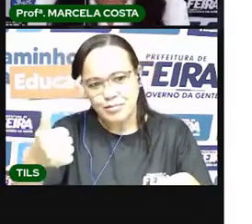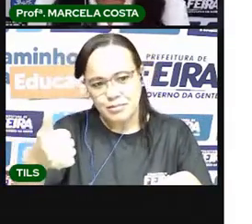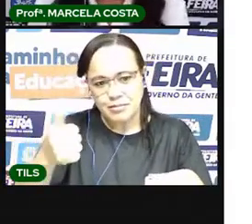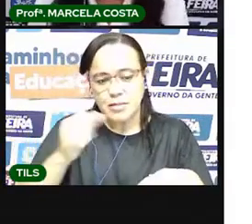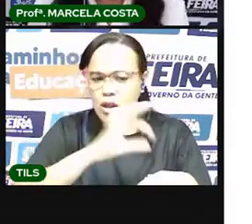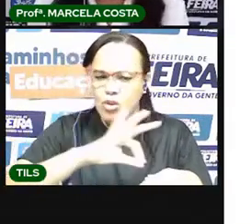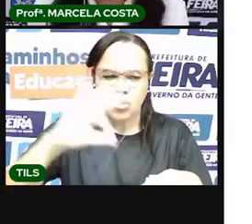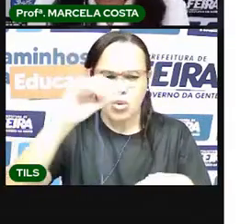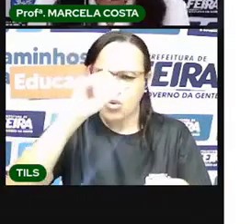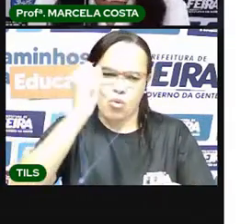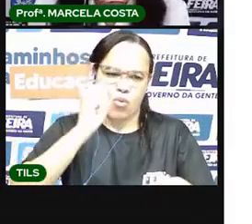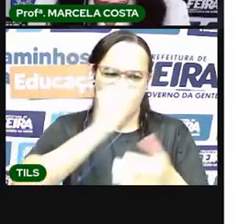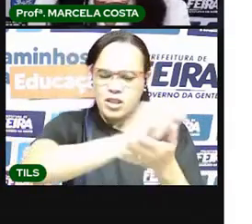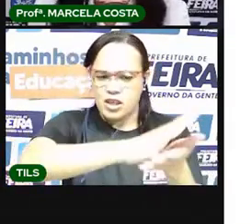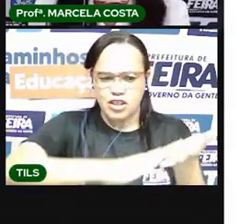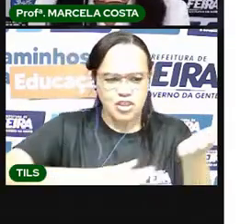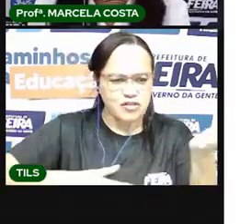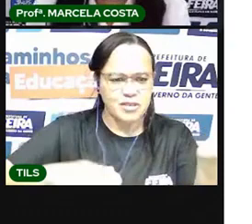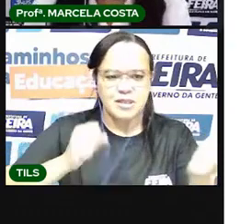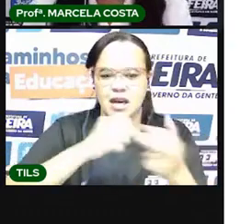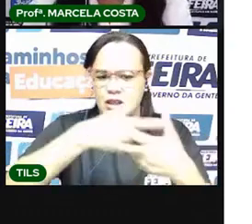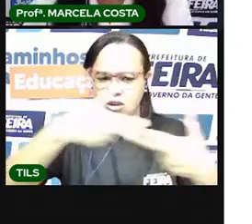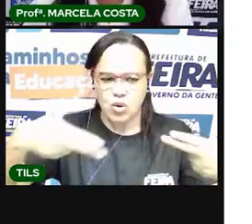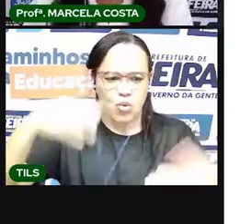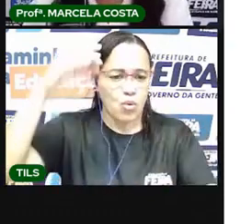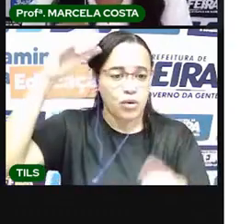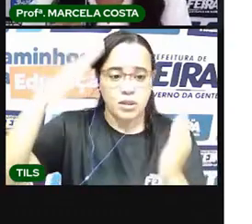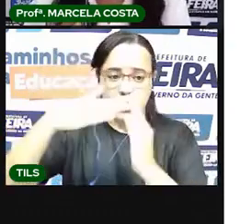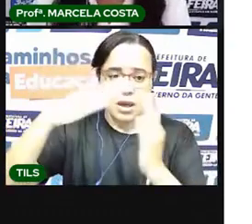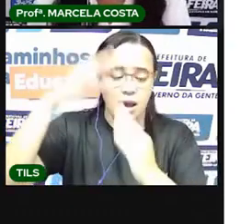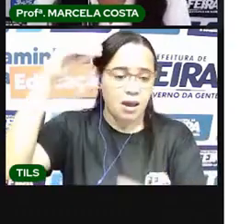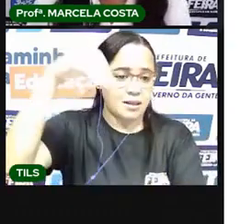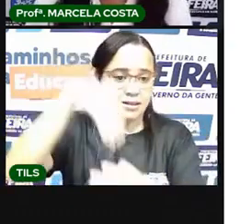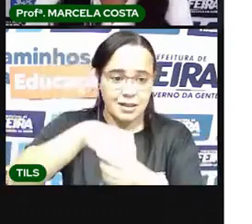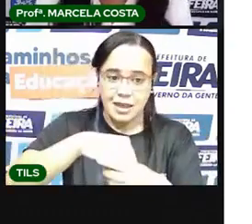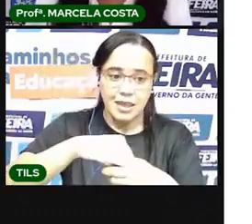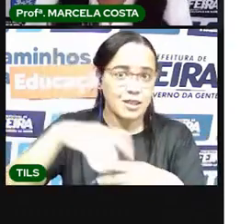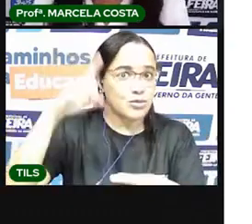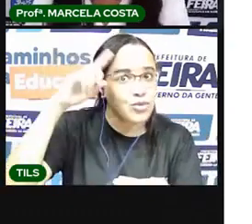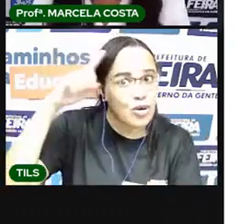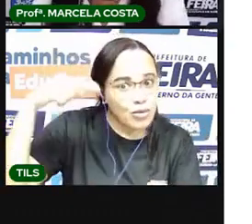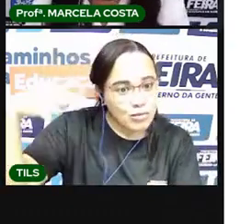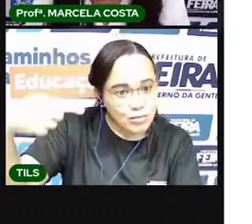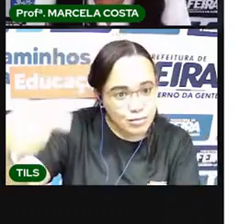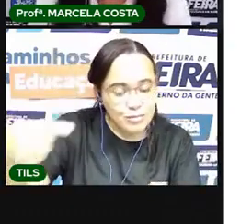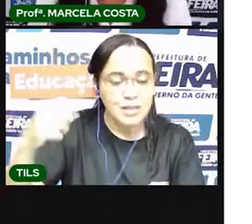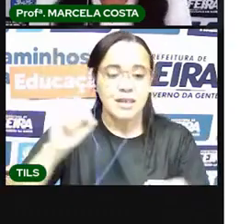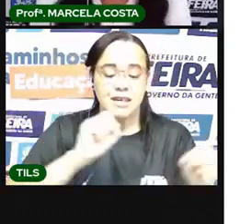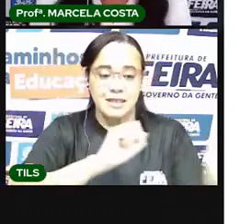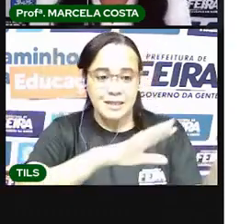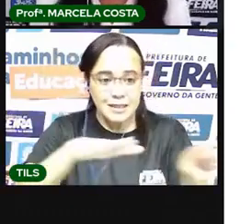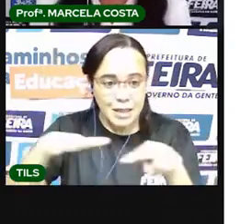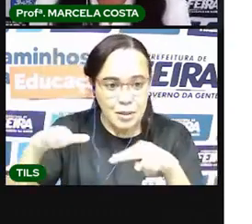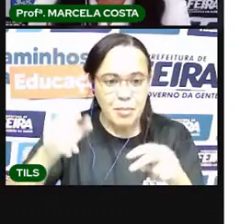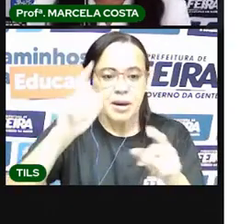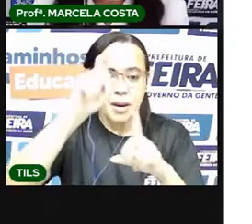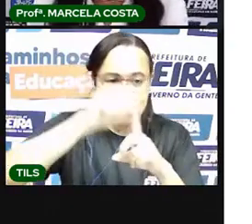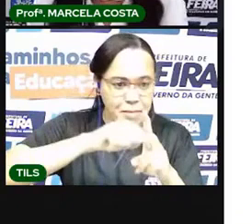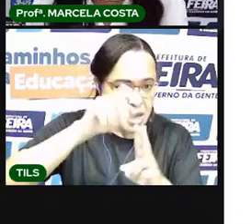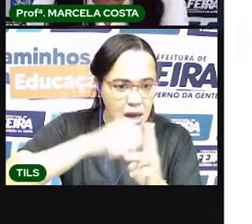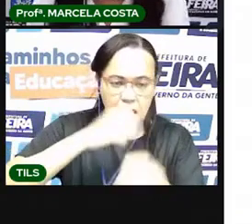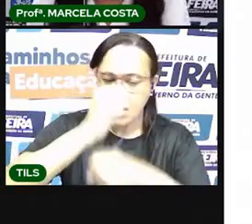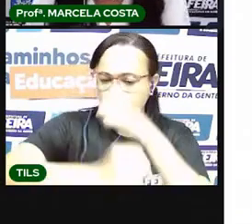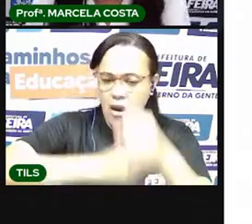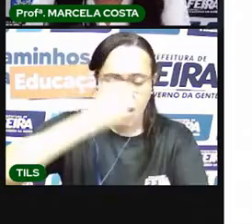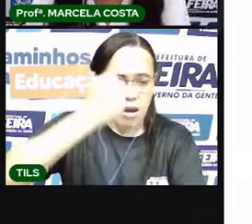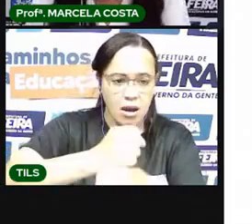as nossas atividades, todas as nossas tarefas, ao longo do dia, ao longo das semanas, dos meses, ao longo do ano.